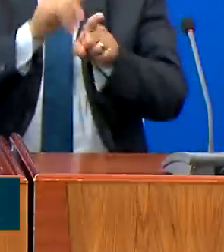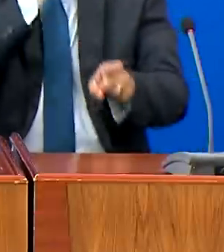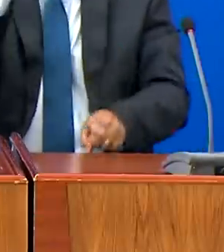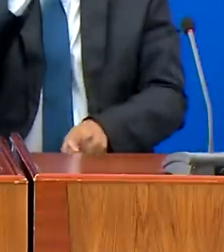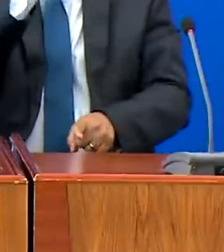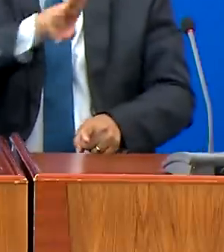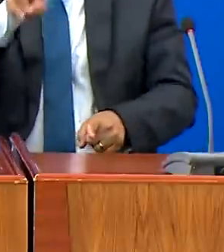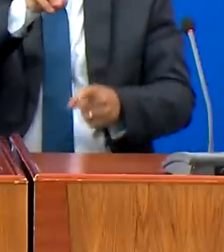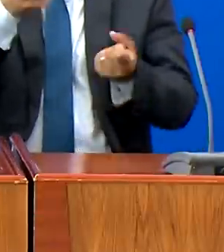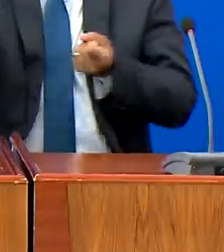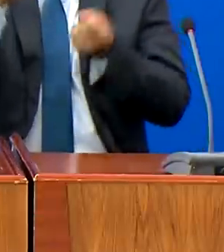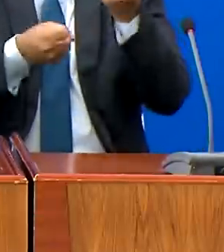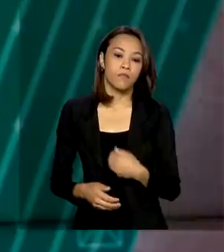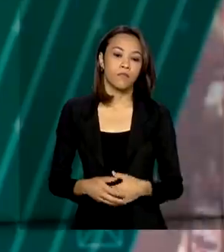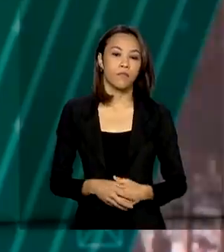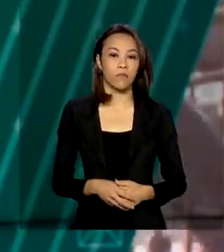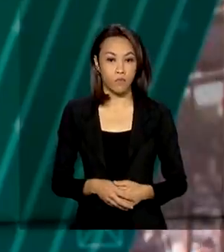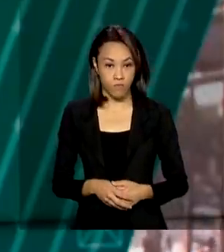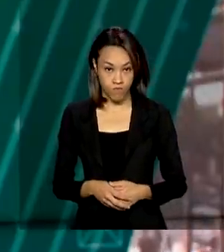a tal da previsibilidade.